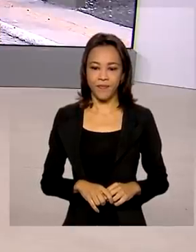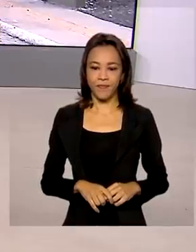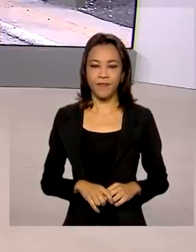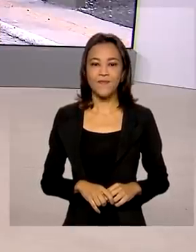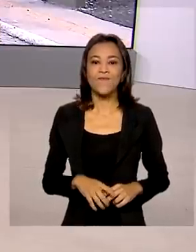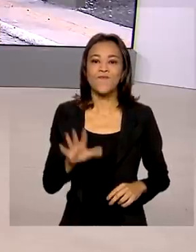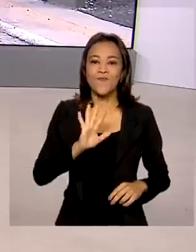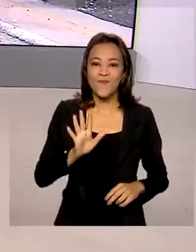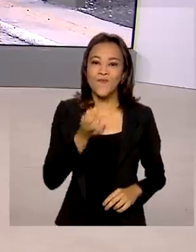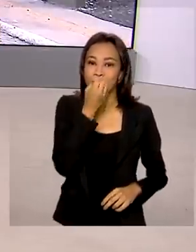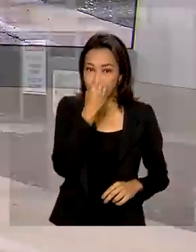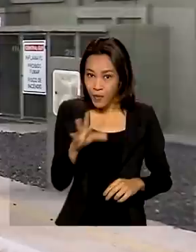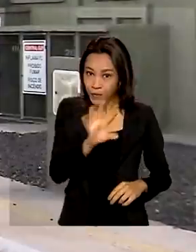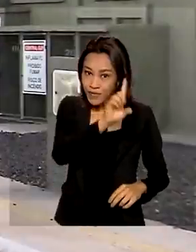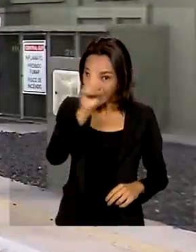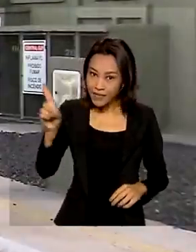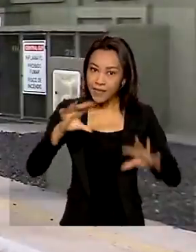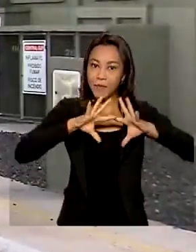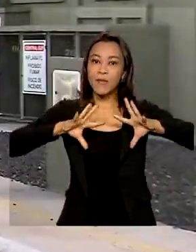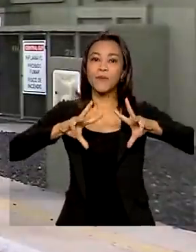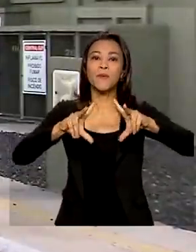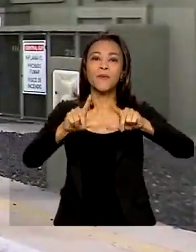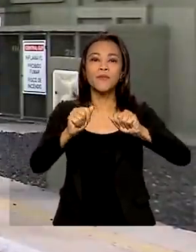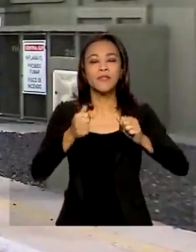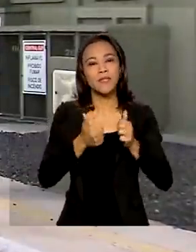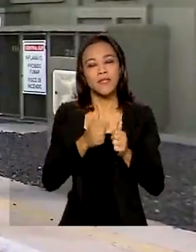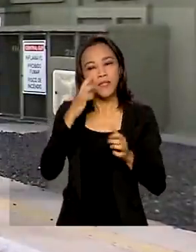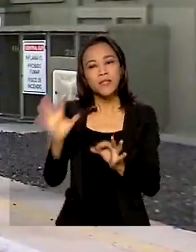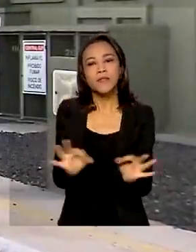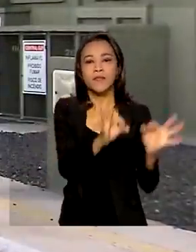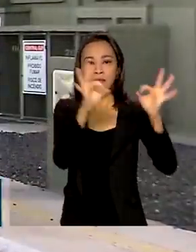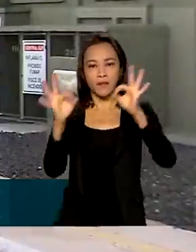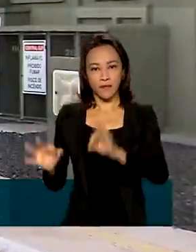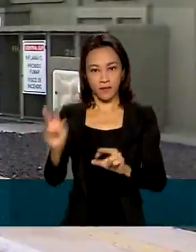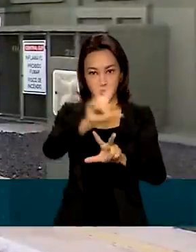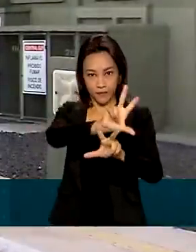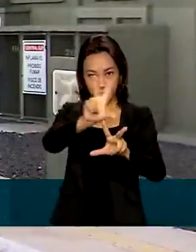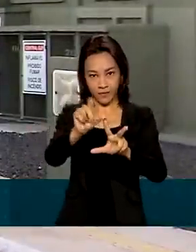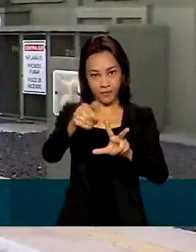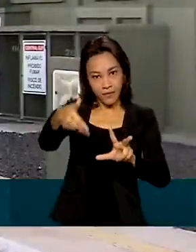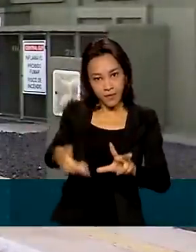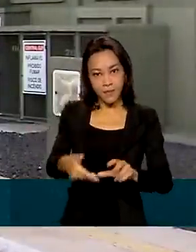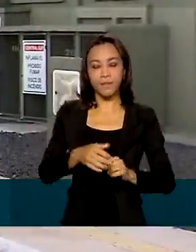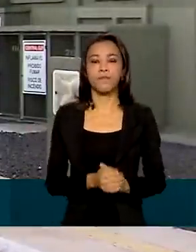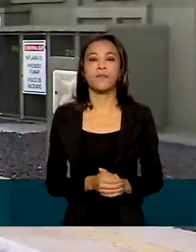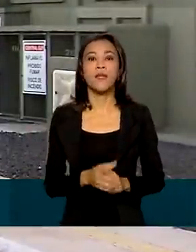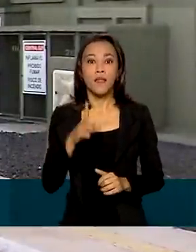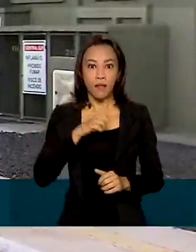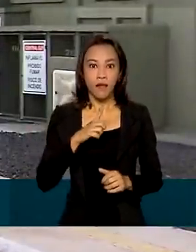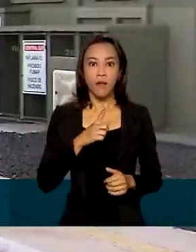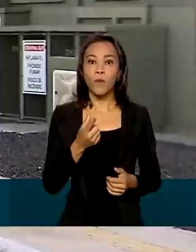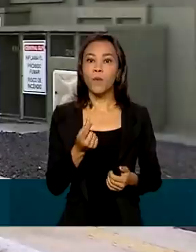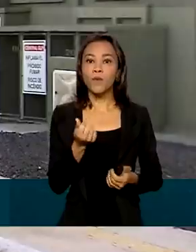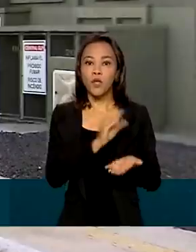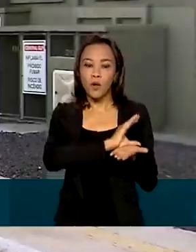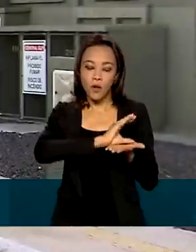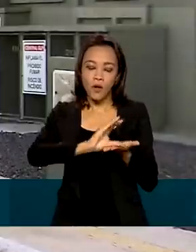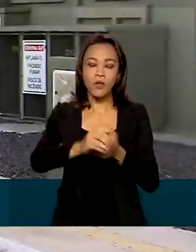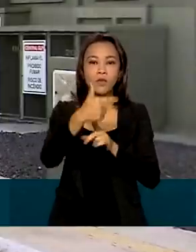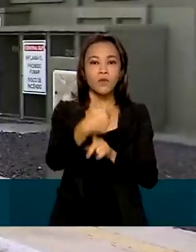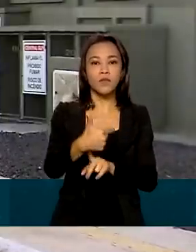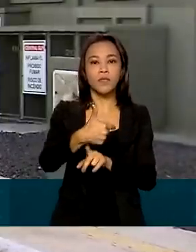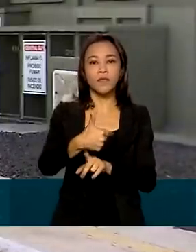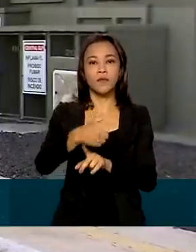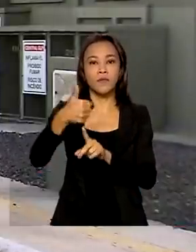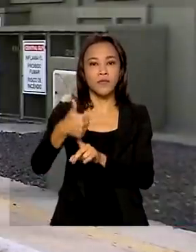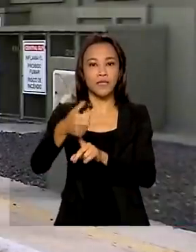Oi, Renata! Bom dia pra você, bom dia pra todo mundo que acompanha a TV Brasil. Olha, o investimento aí do governo federal de mais de 215